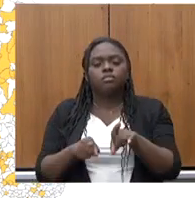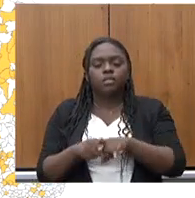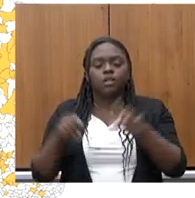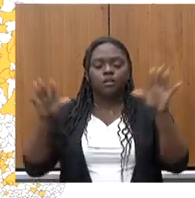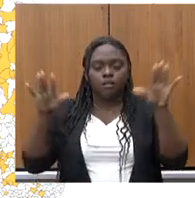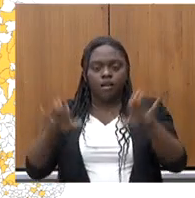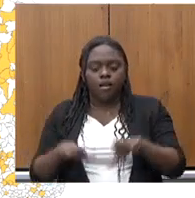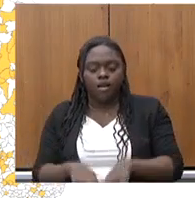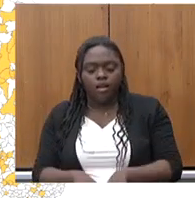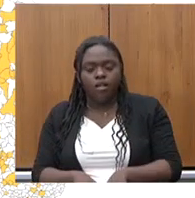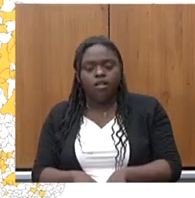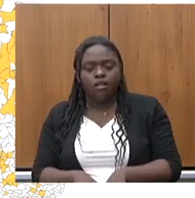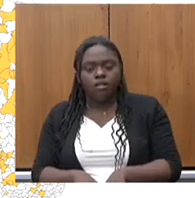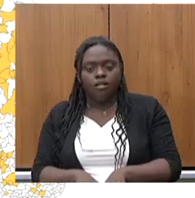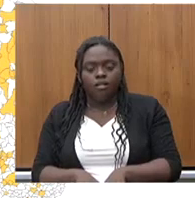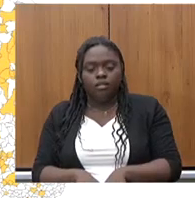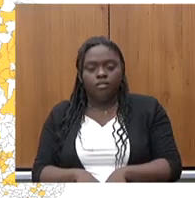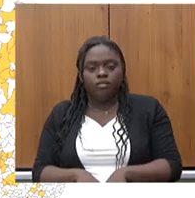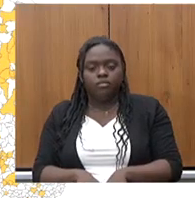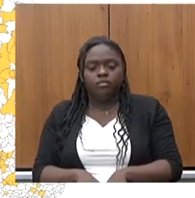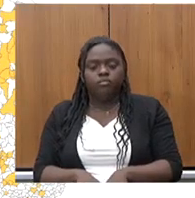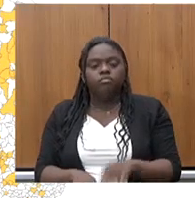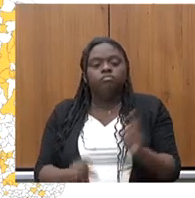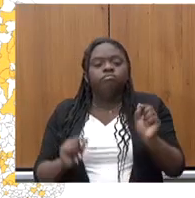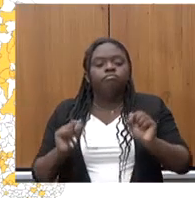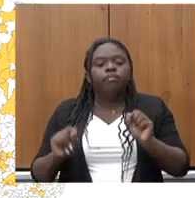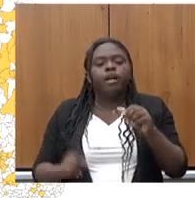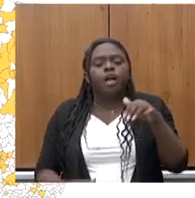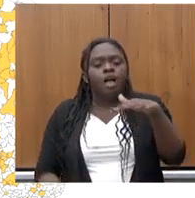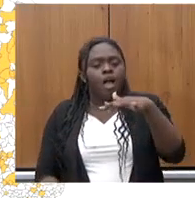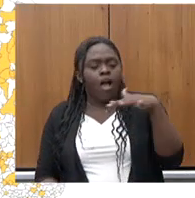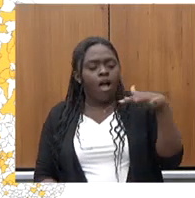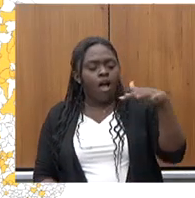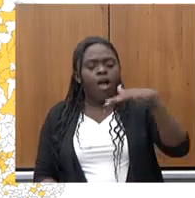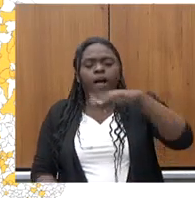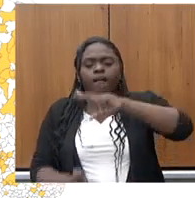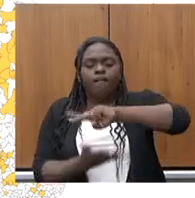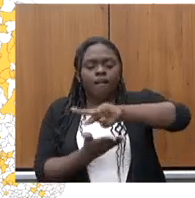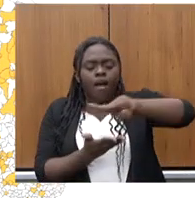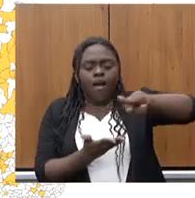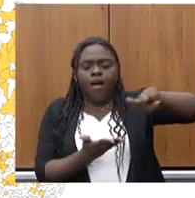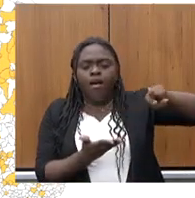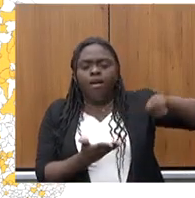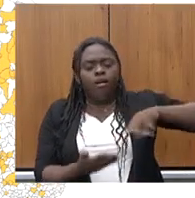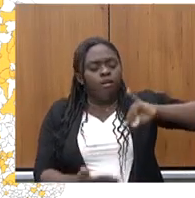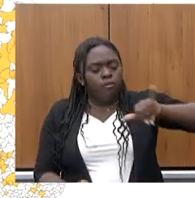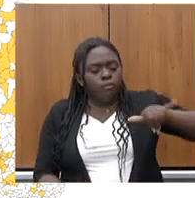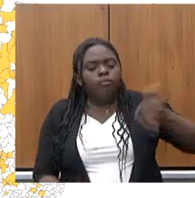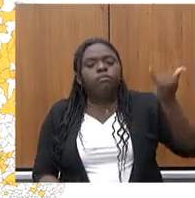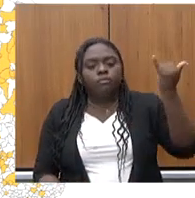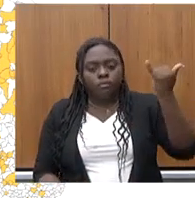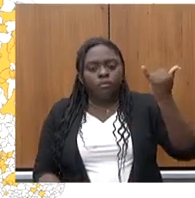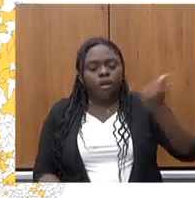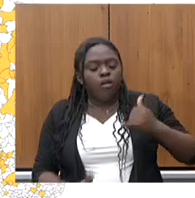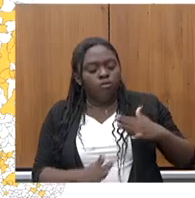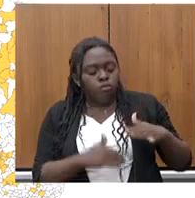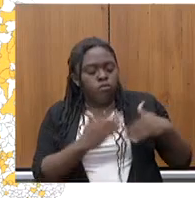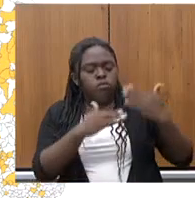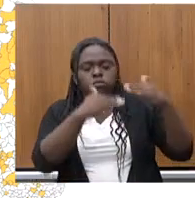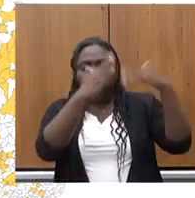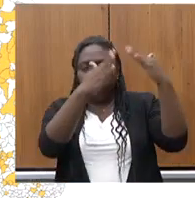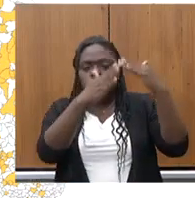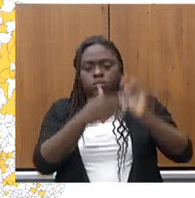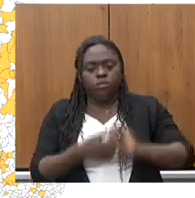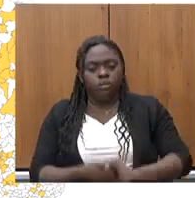Curi, Jaquitinhonha e Rio Doce, são áreas, são os vales da oportunidade, os vales da prosperidade.